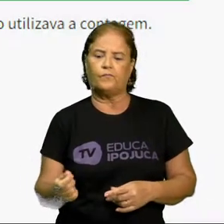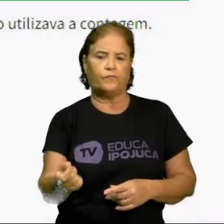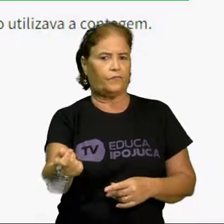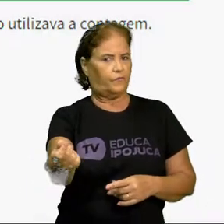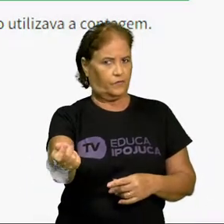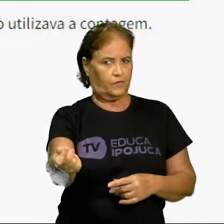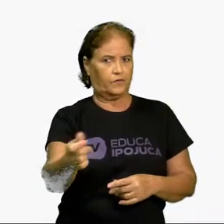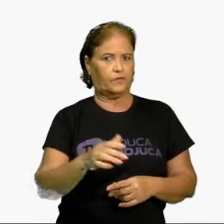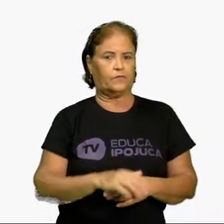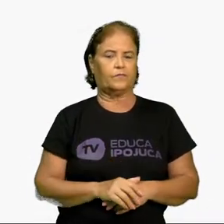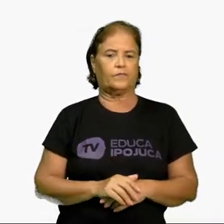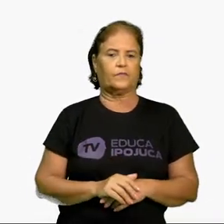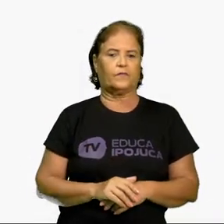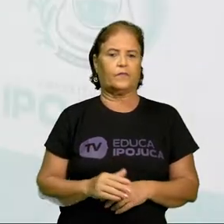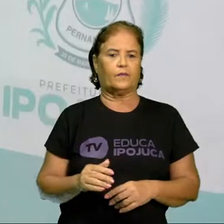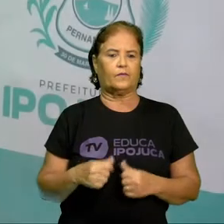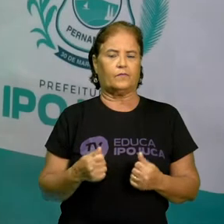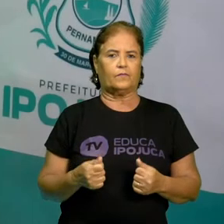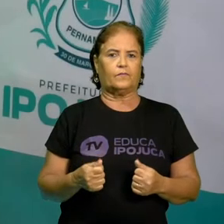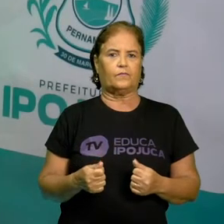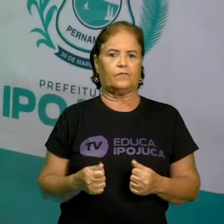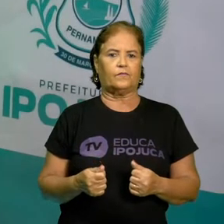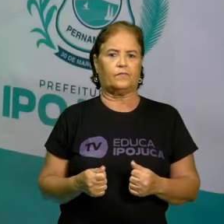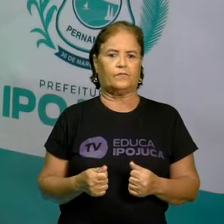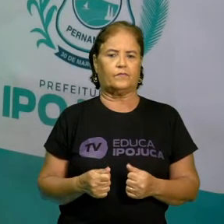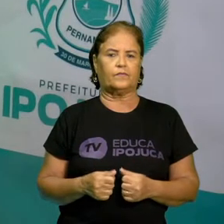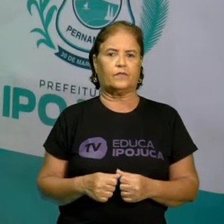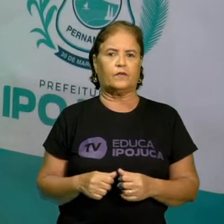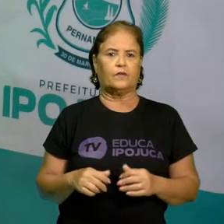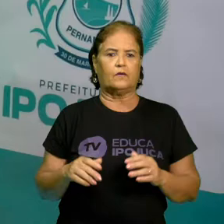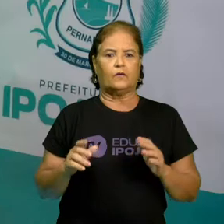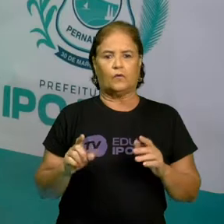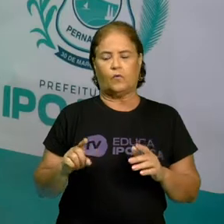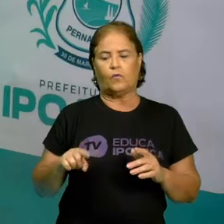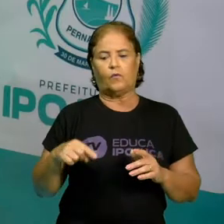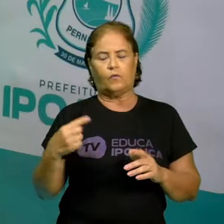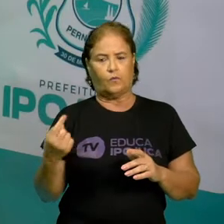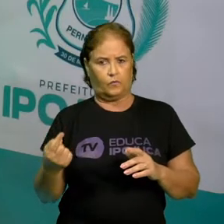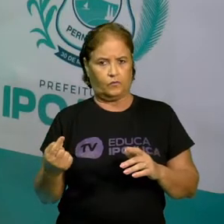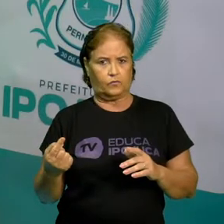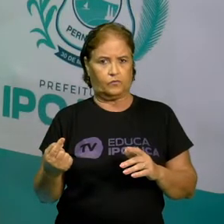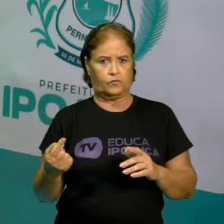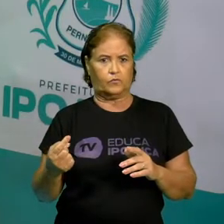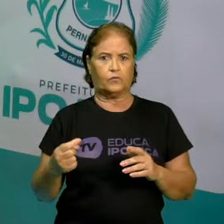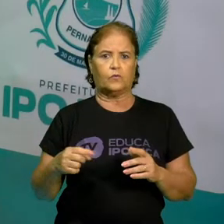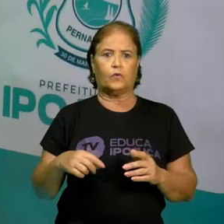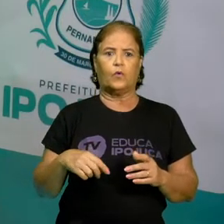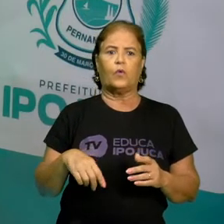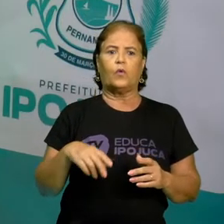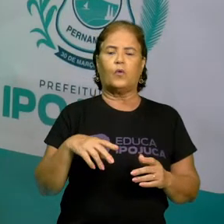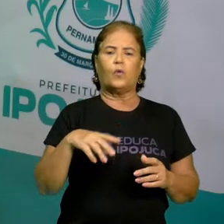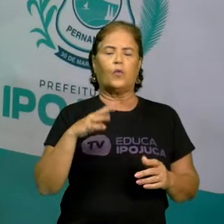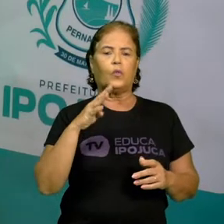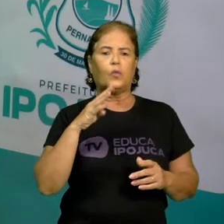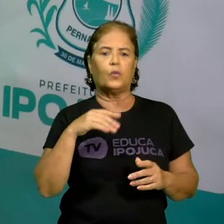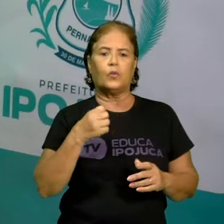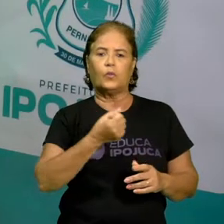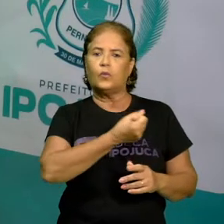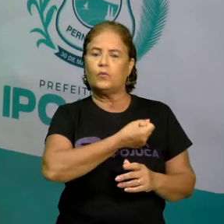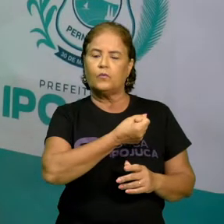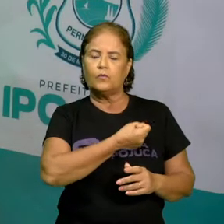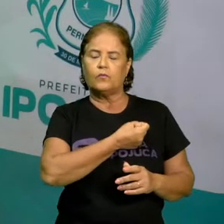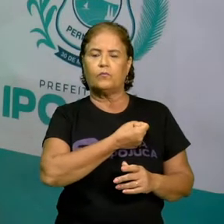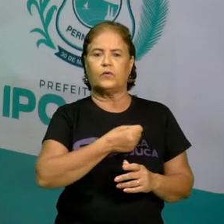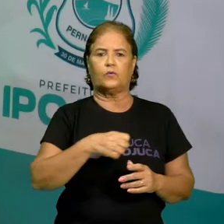Tudo bem aí? Vamos prosseguir aqui. Já outro conjunto conhecido de vocês, são o